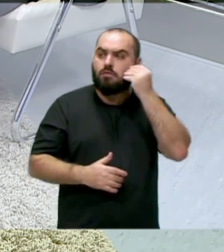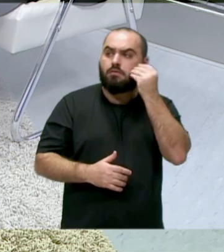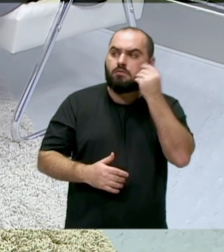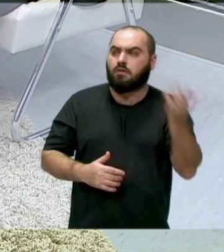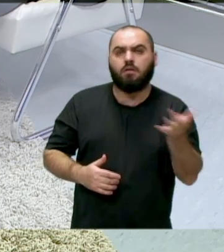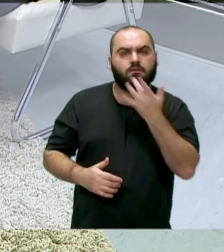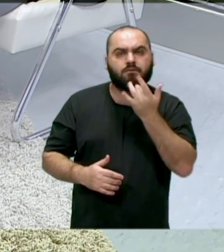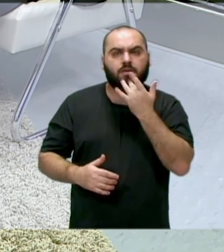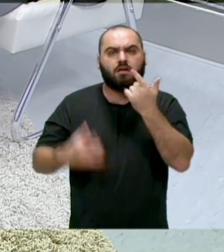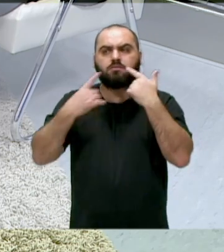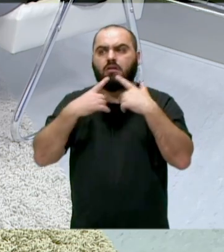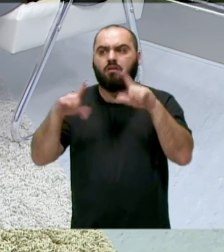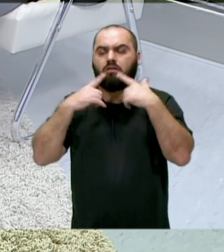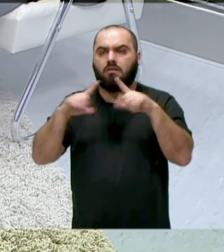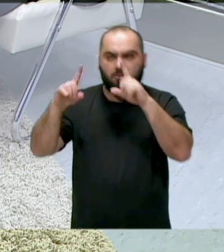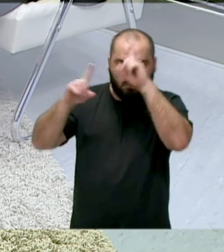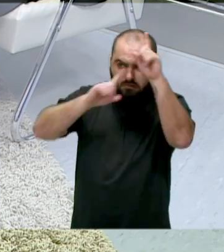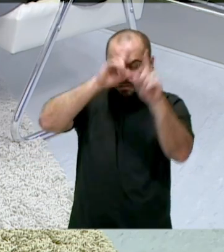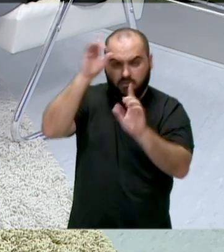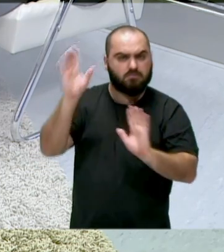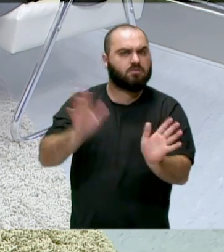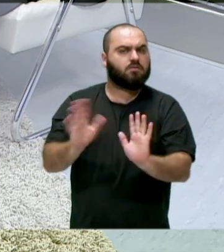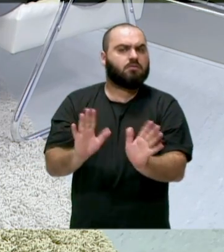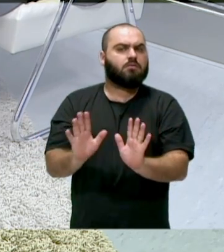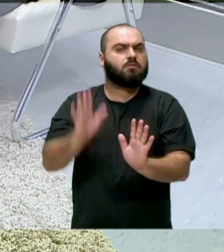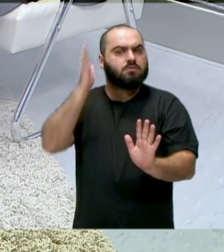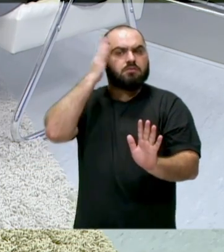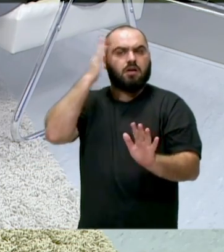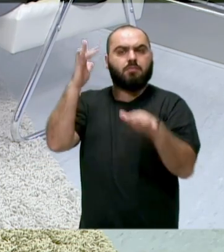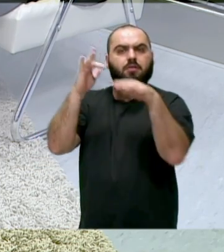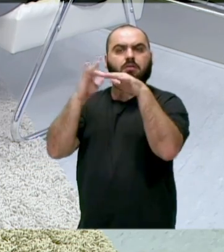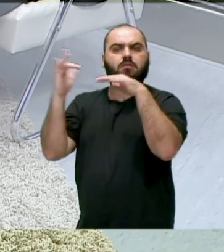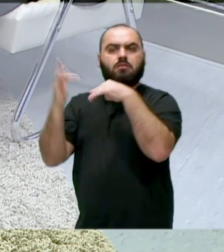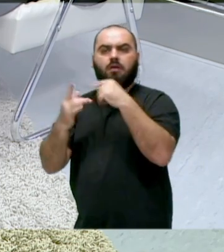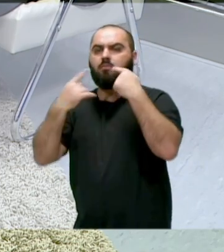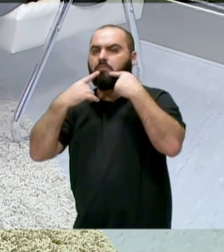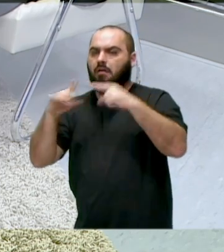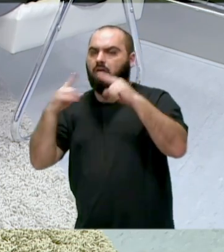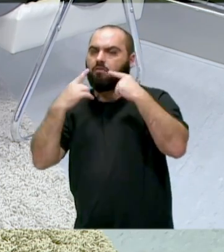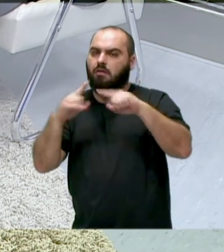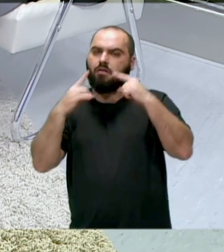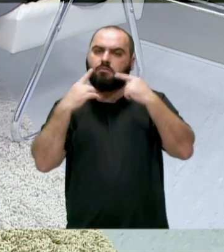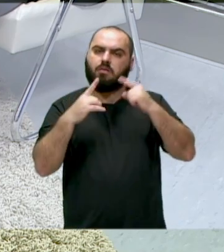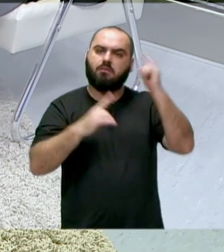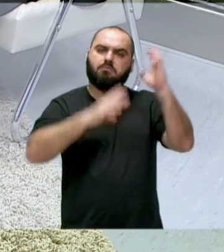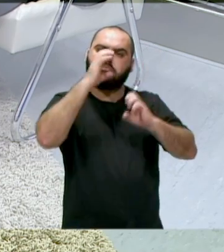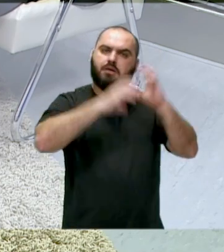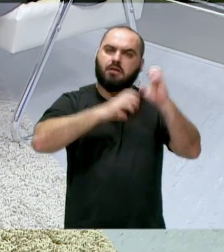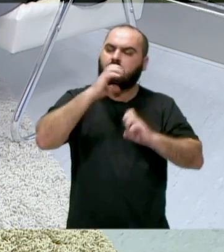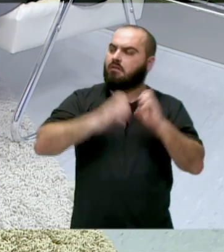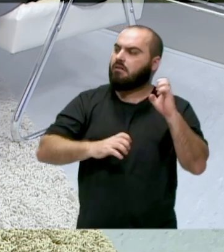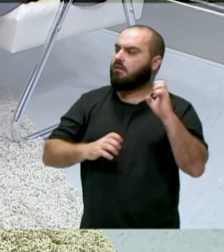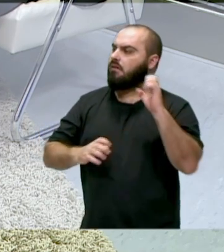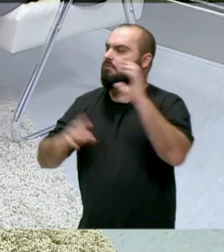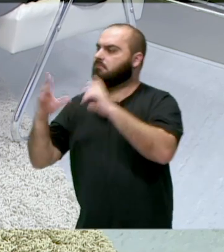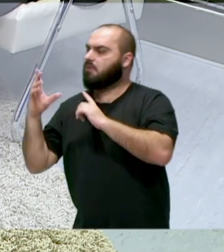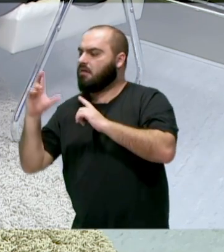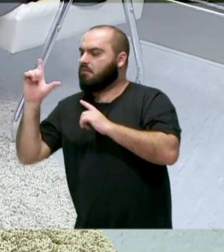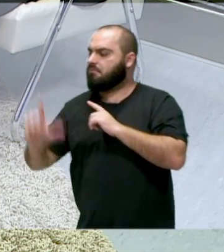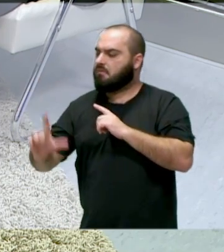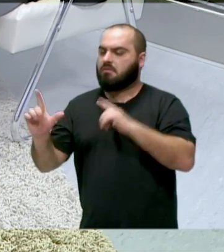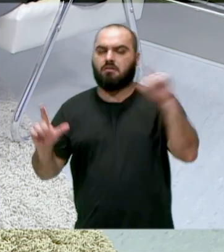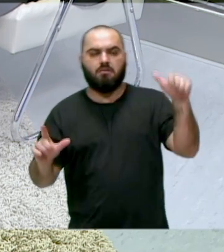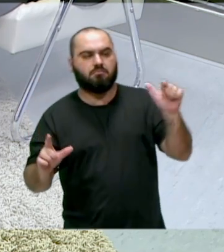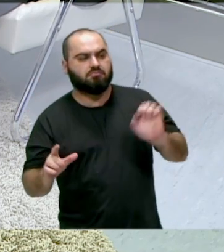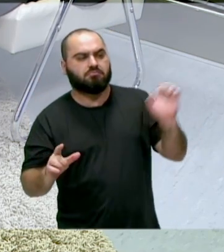é isso que eu passo para os jovens também, às a gente fica naquele âmbito de rede social, fica criticando e briga e discute daqui, porque eu sou desse lado, tu é